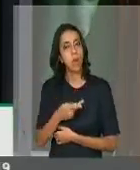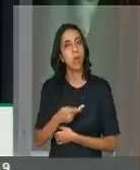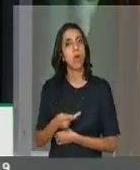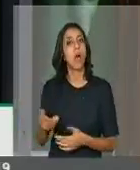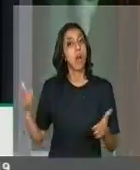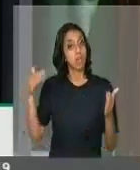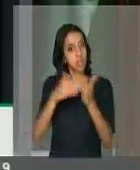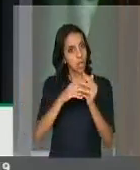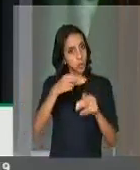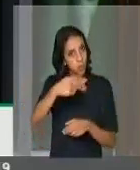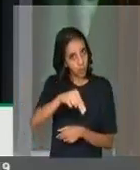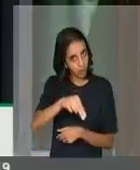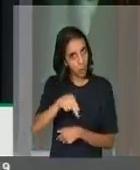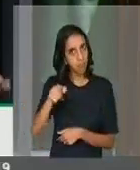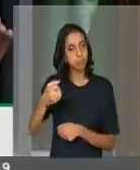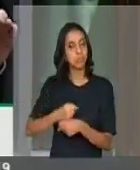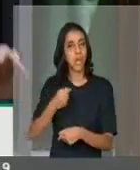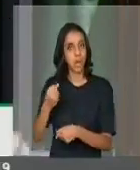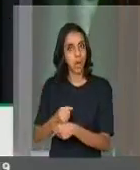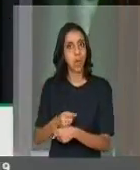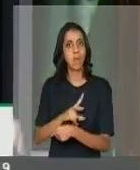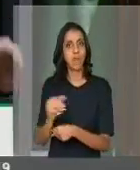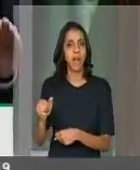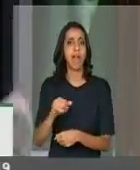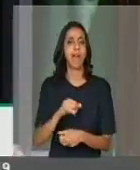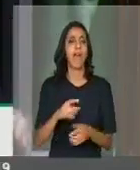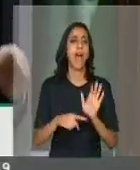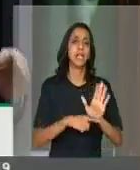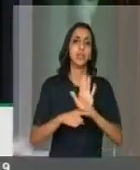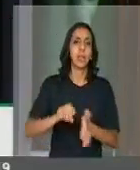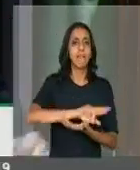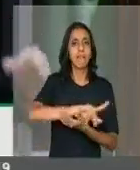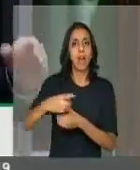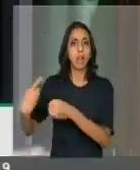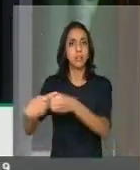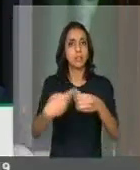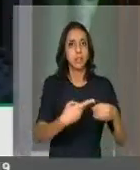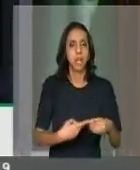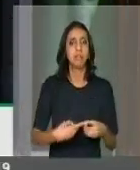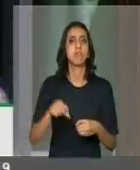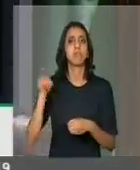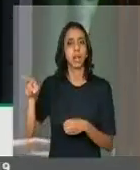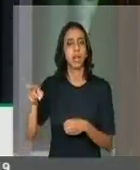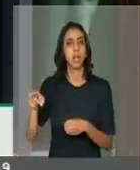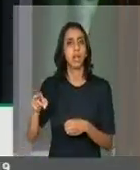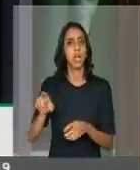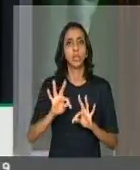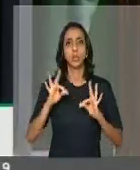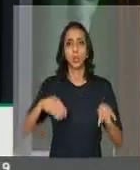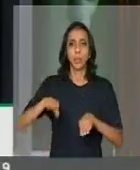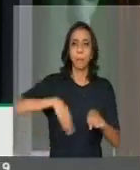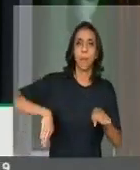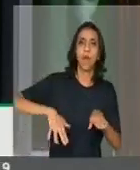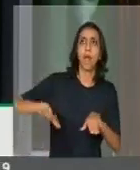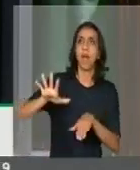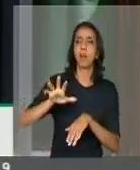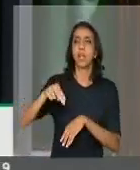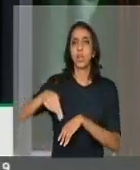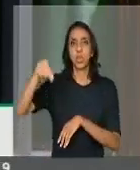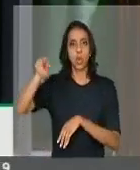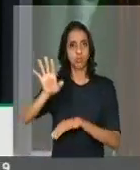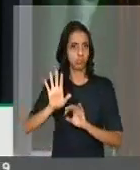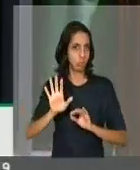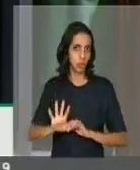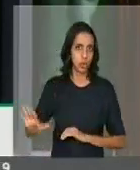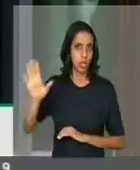a UPAE Regional de Abreu e Lima, que vai atender Igarassu, Itapsume, Itamaracá, Araçoiaba, o litoral norte, de uma